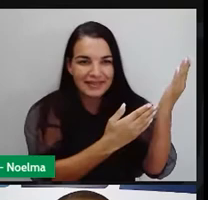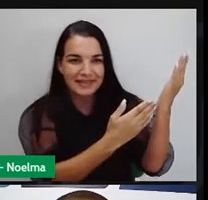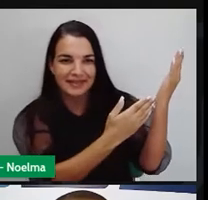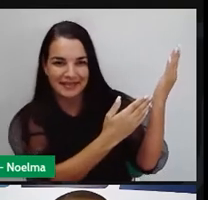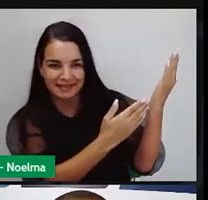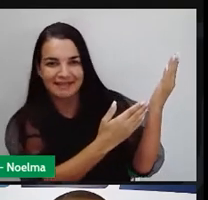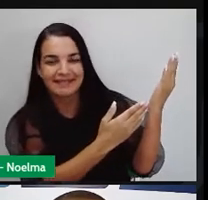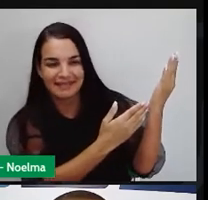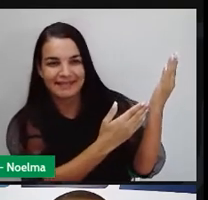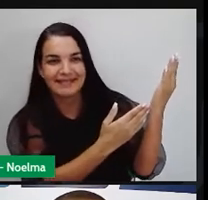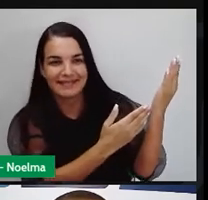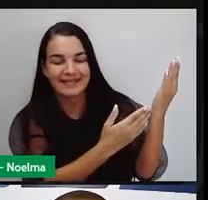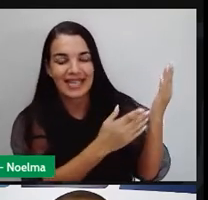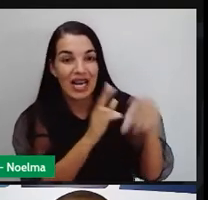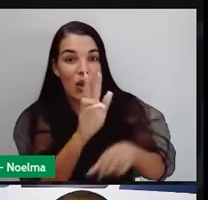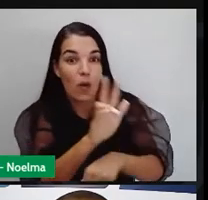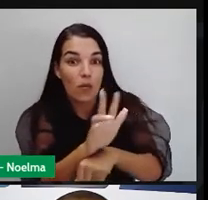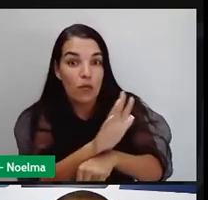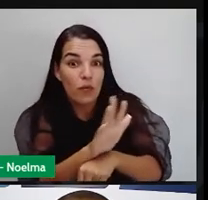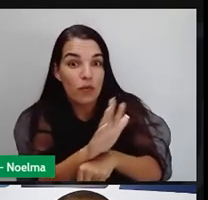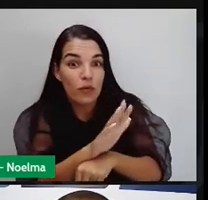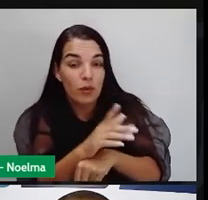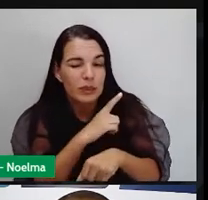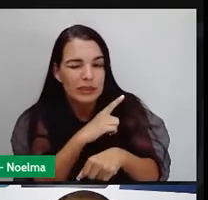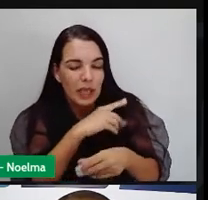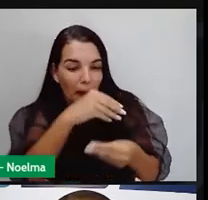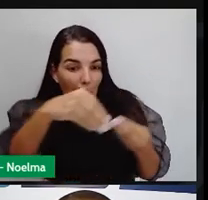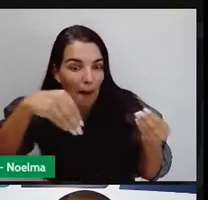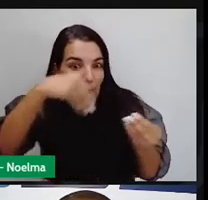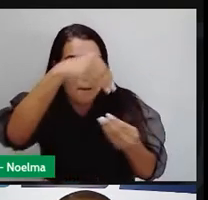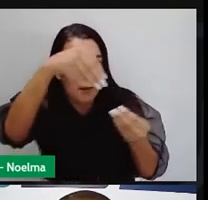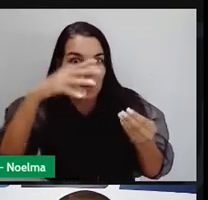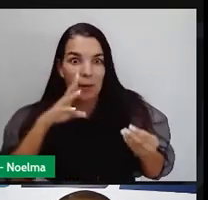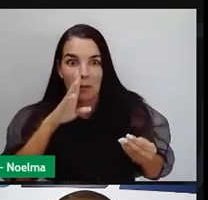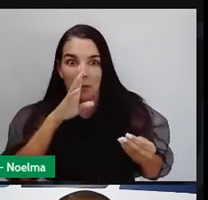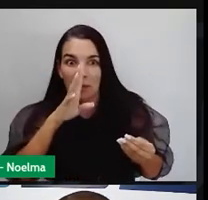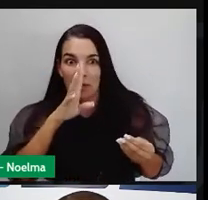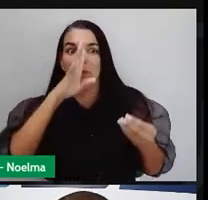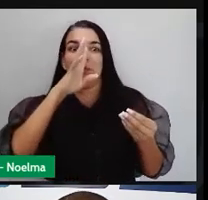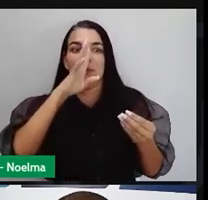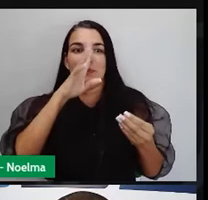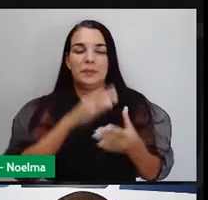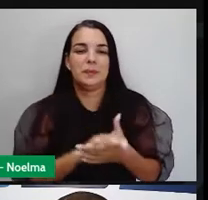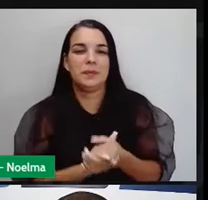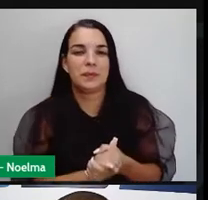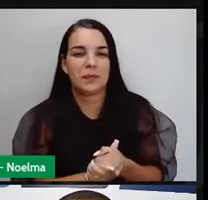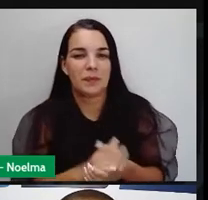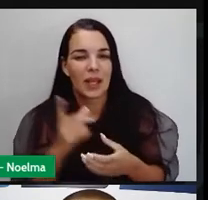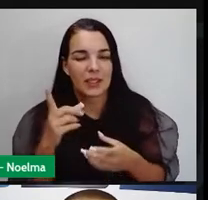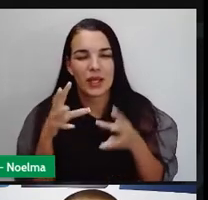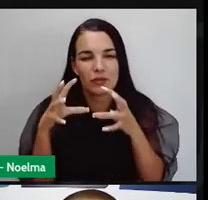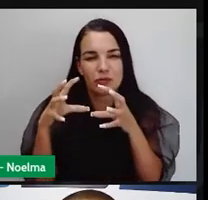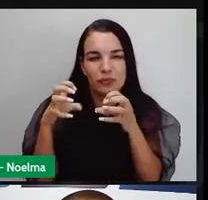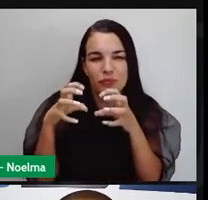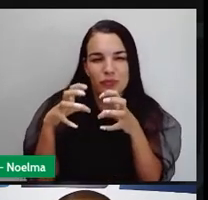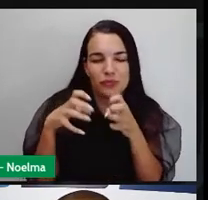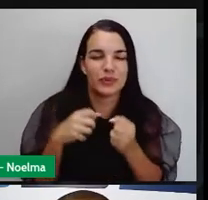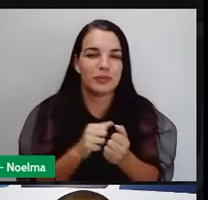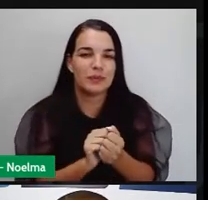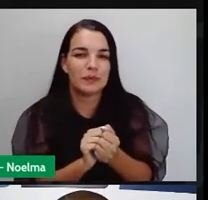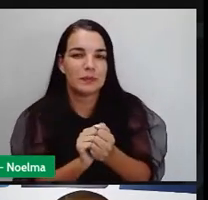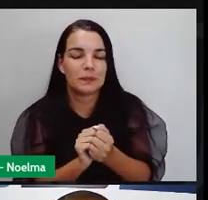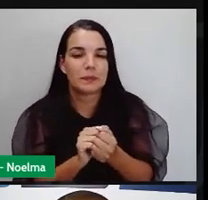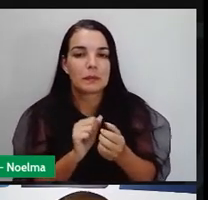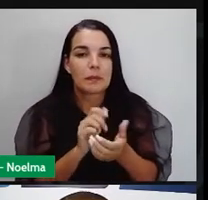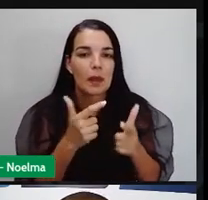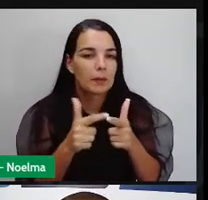no filme as múmeras sejam representadas de um modo meio bruto, né? Meio violento. Essa é fofinha, acho que essa não faz mal